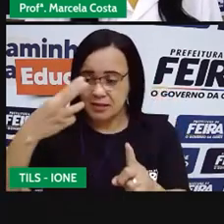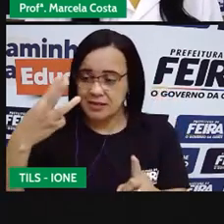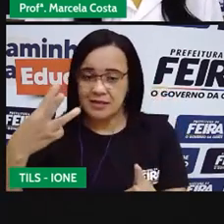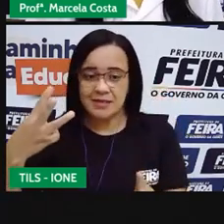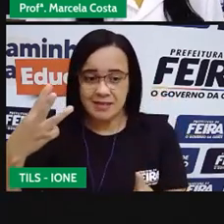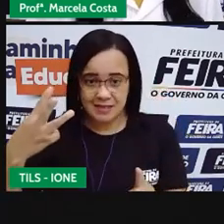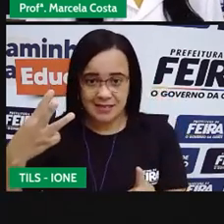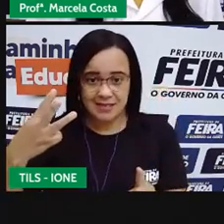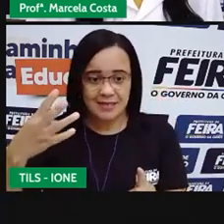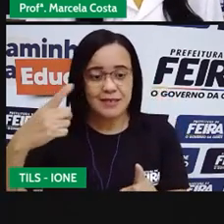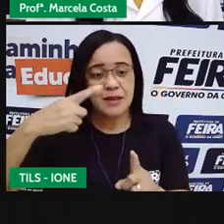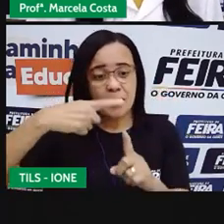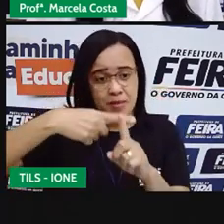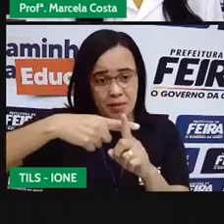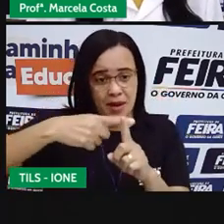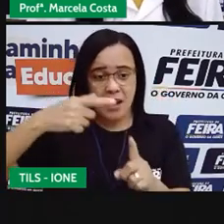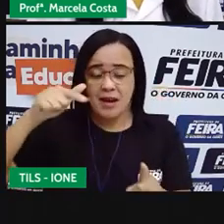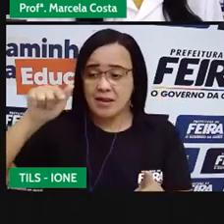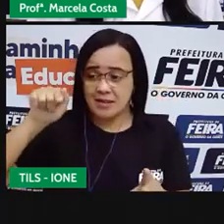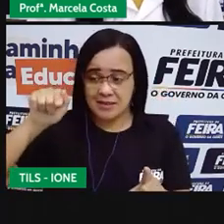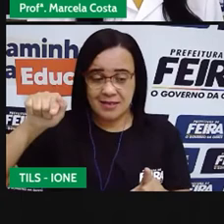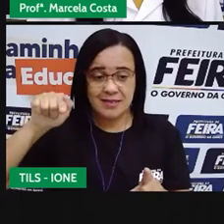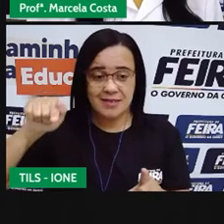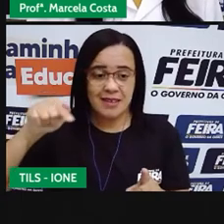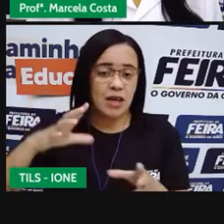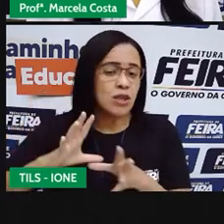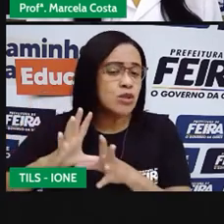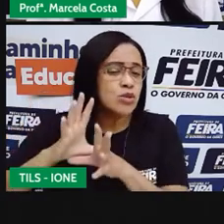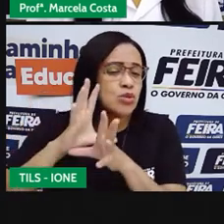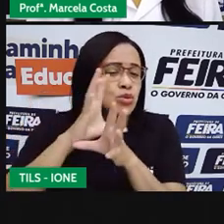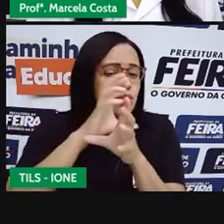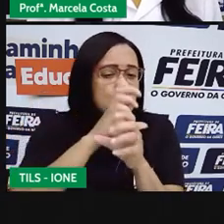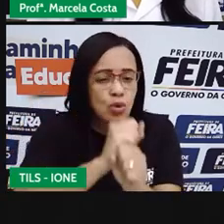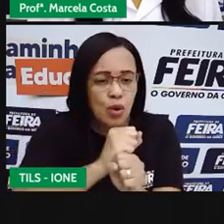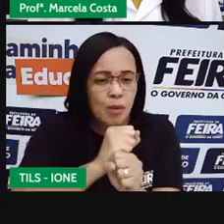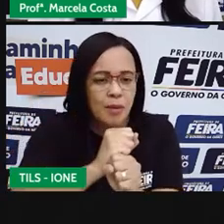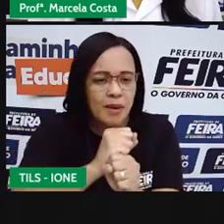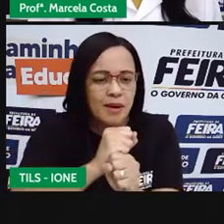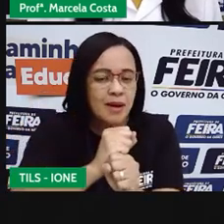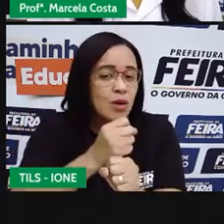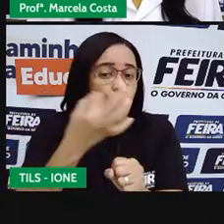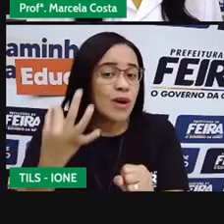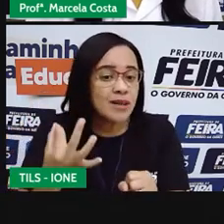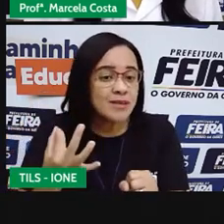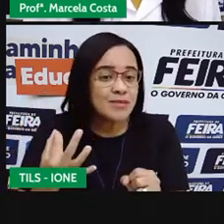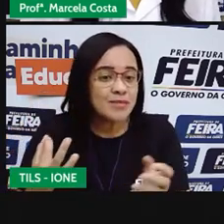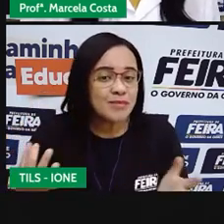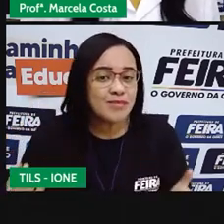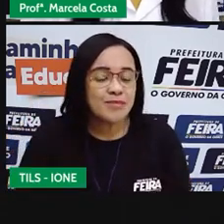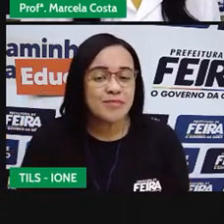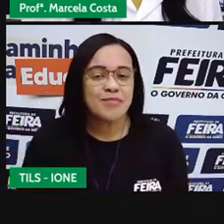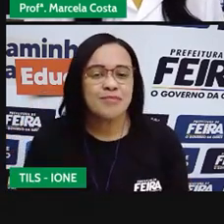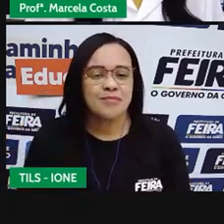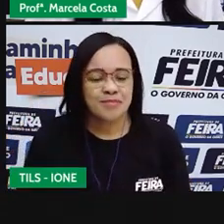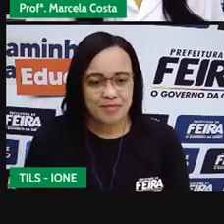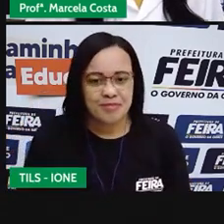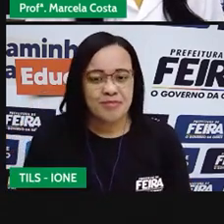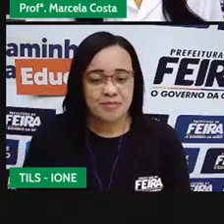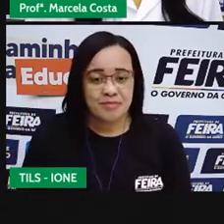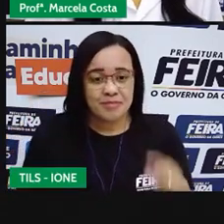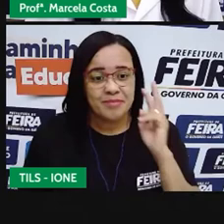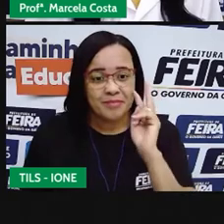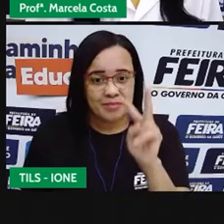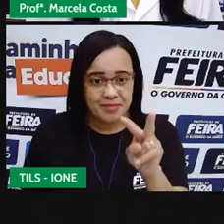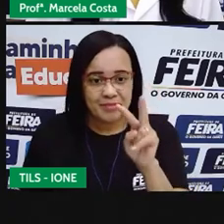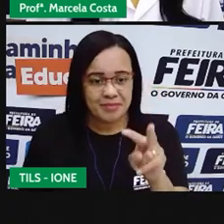mais 7 vamos ver quanto aqui vai dar você pode aí pegar